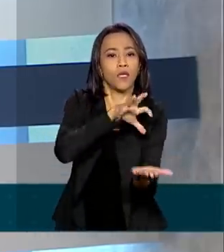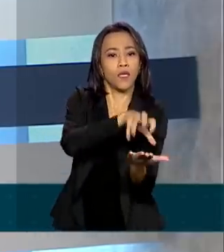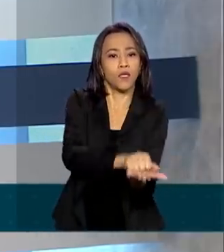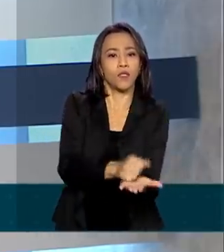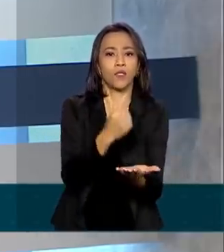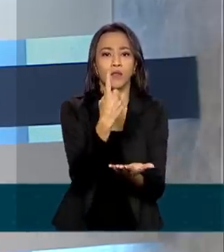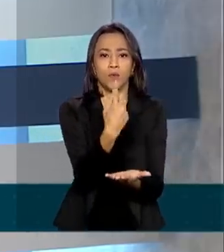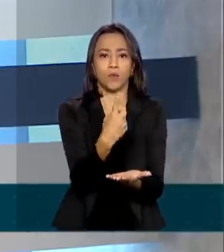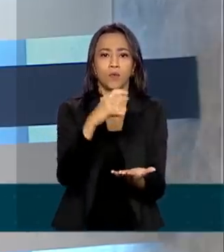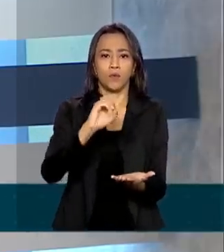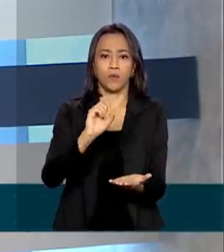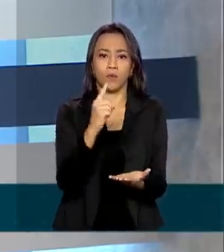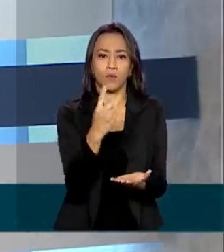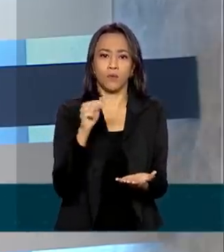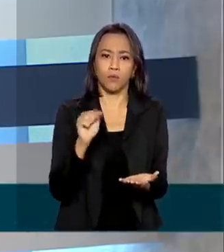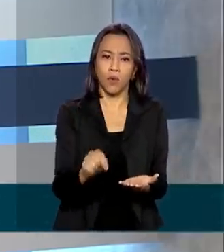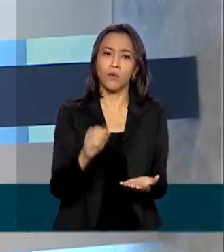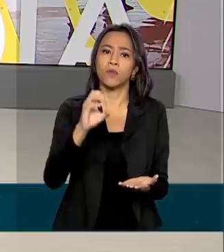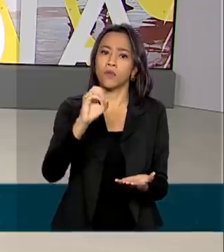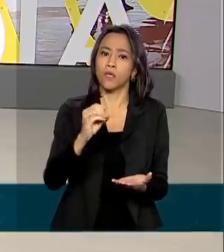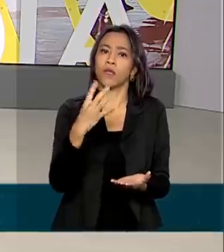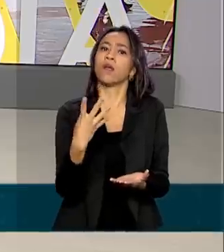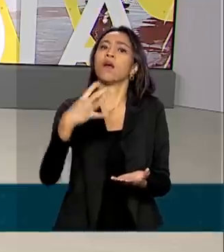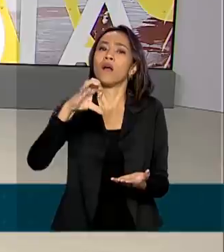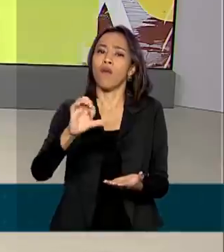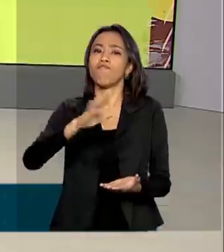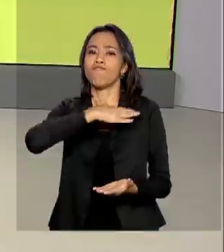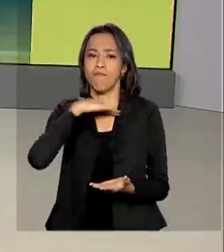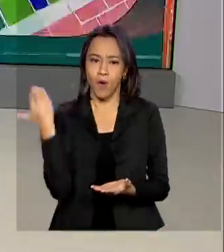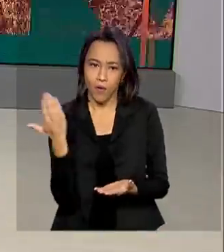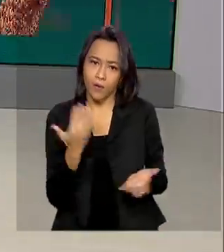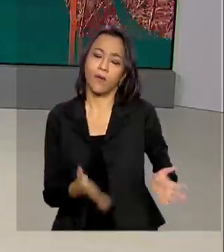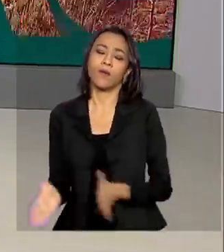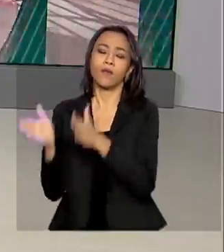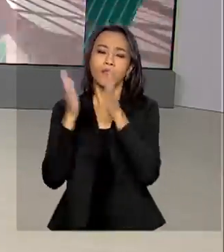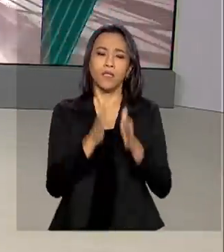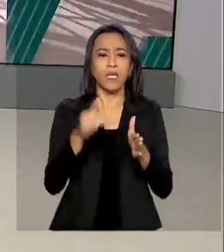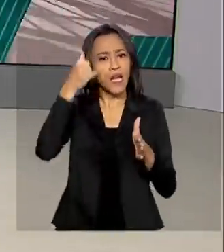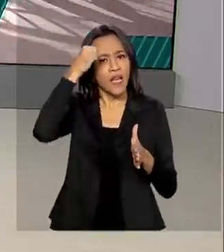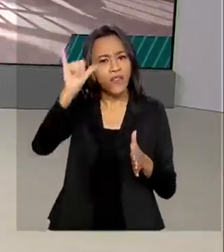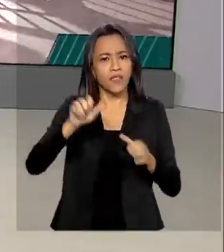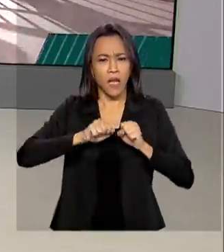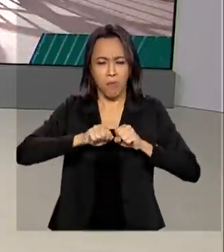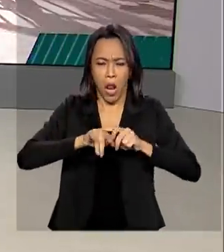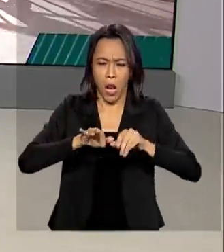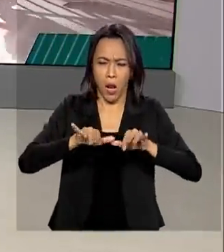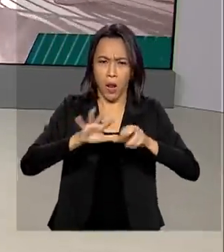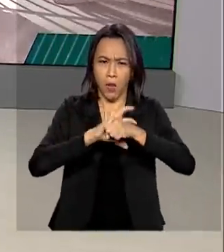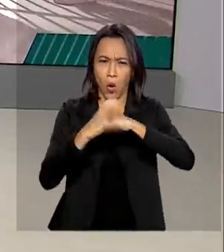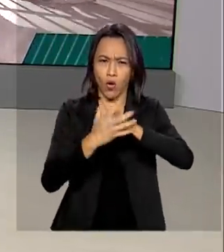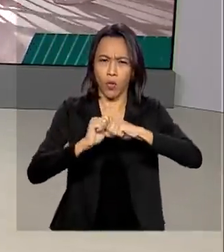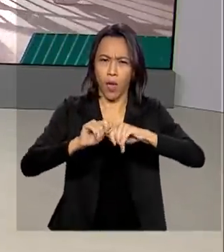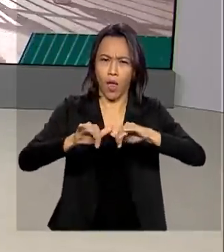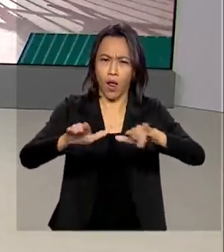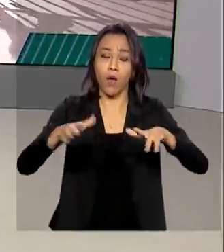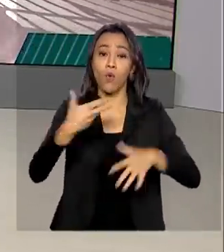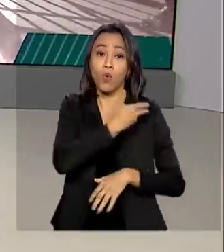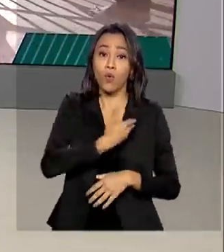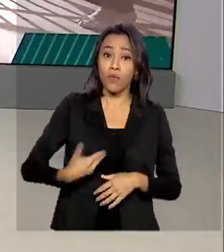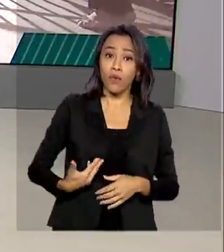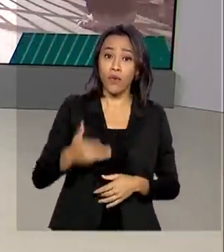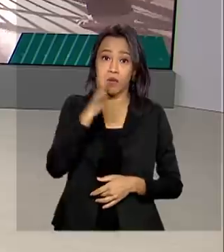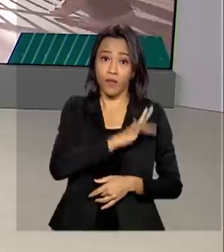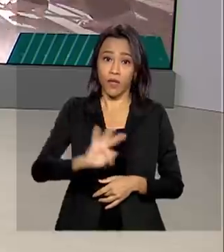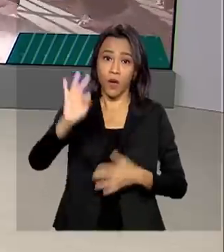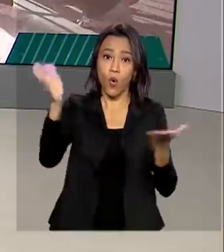.049 mortes pela doença. E para conter o avanço do novo coronavírus, o governo federal anuncia hoje